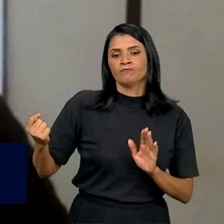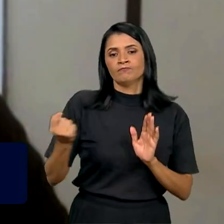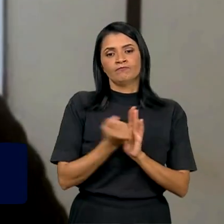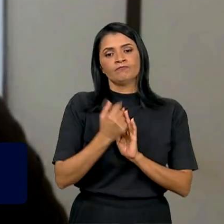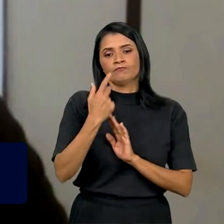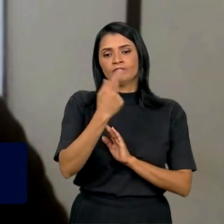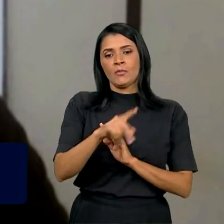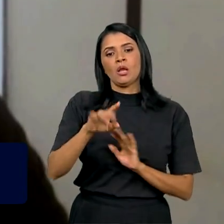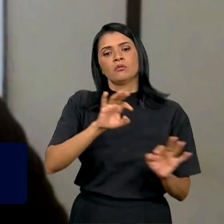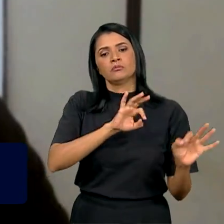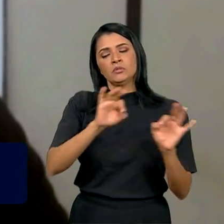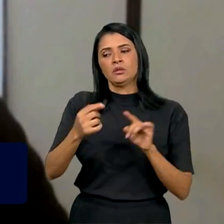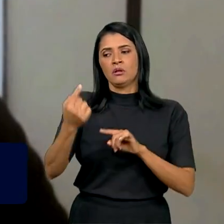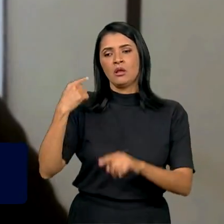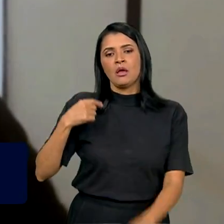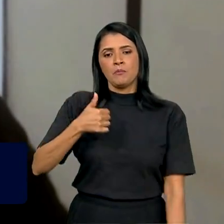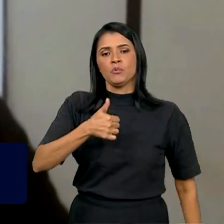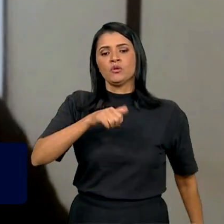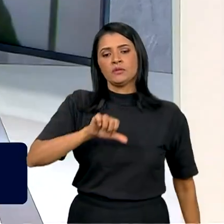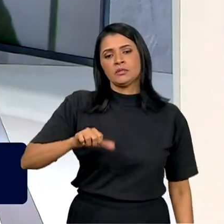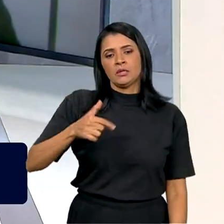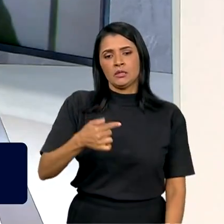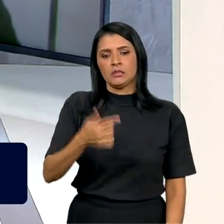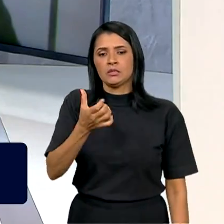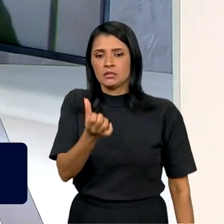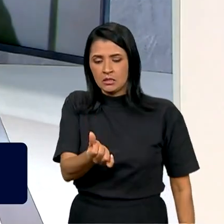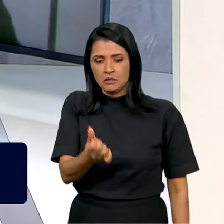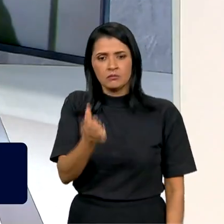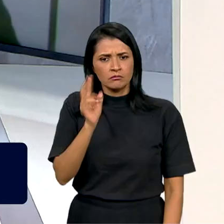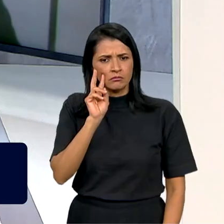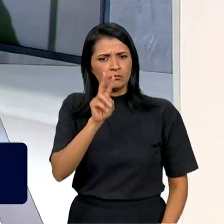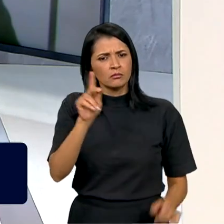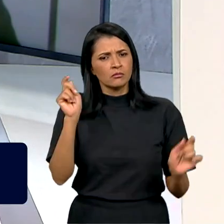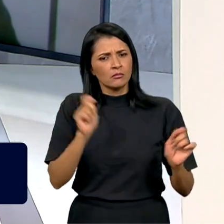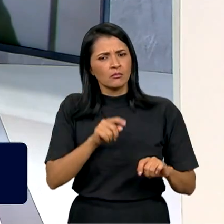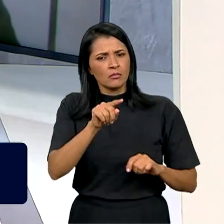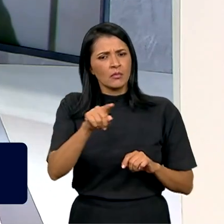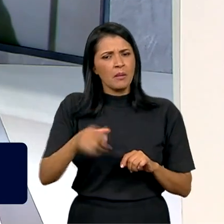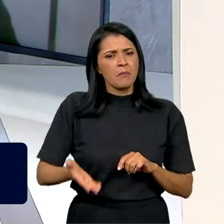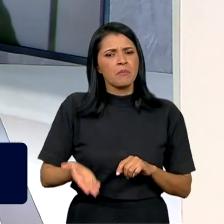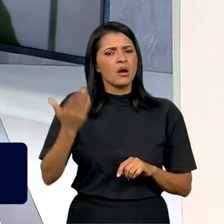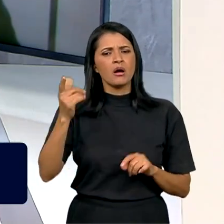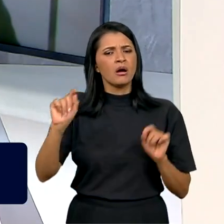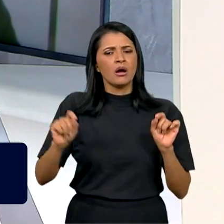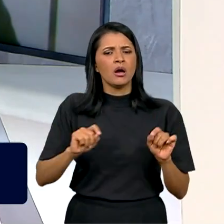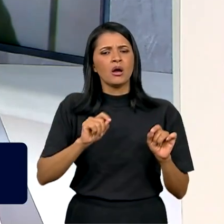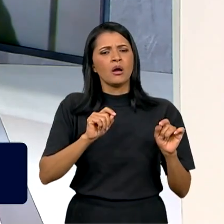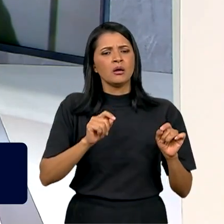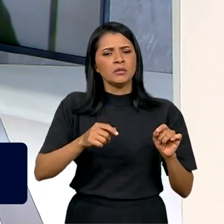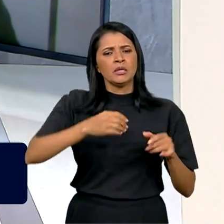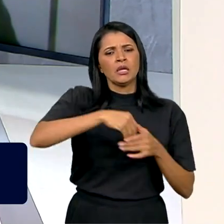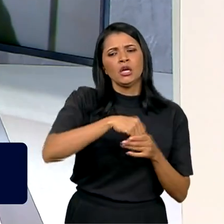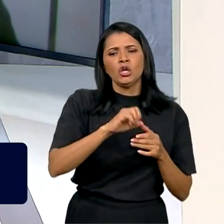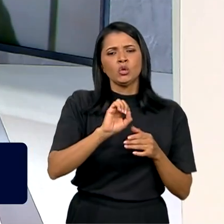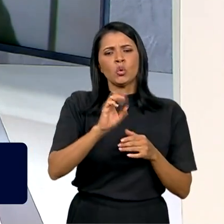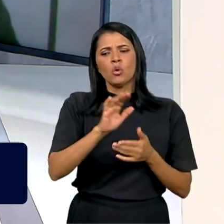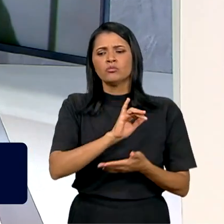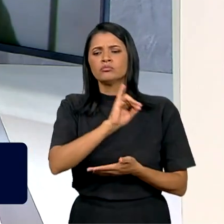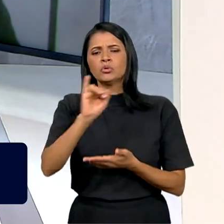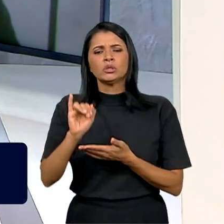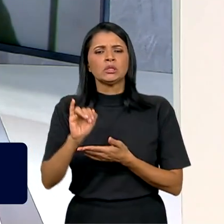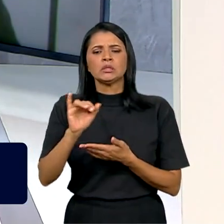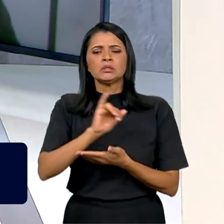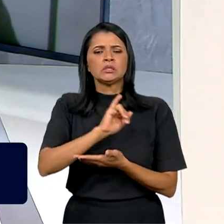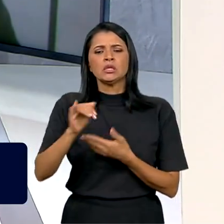a Conab acompanha desde 1976. Fabiano, dá para você ter uma noção de o que é mais afetado se o mercado interno ou exportação? A gente está falando de